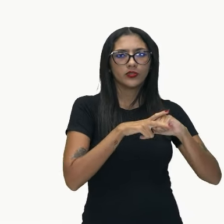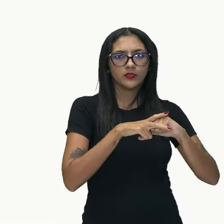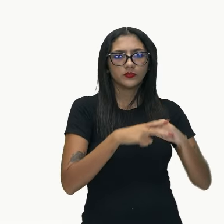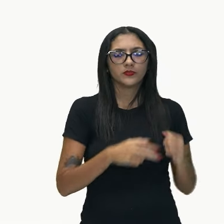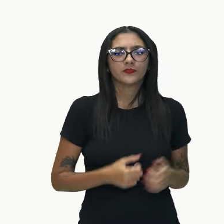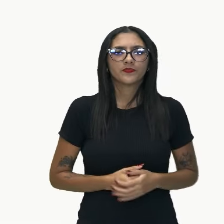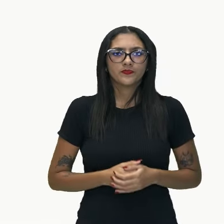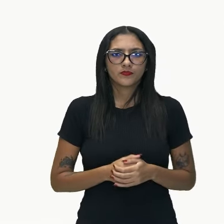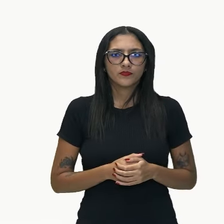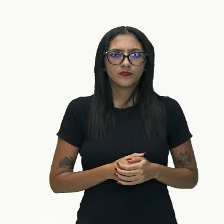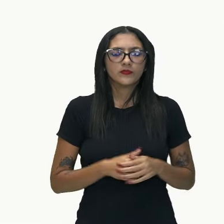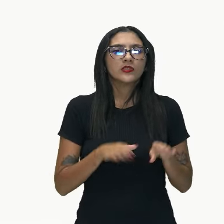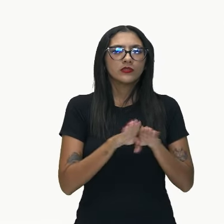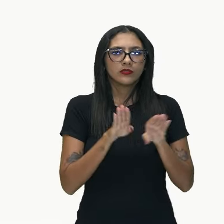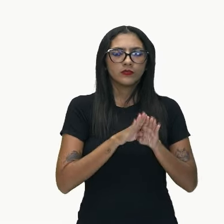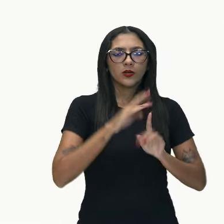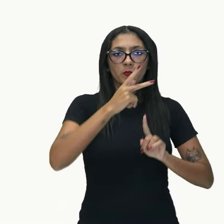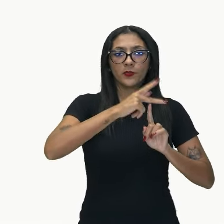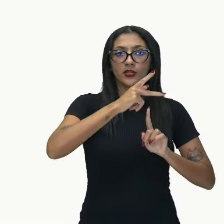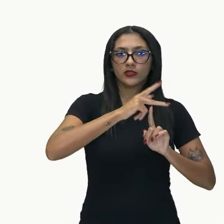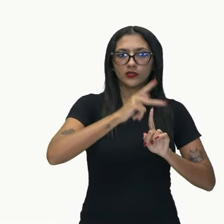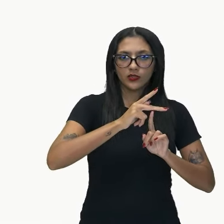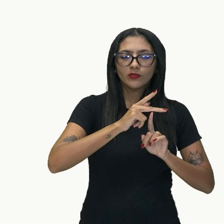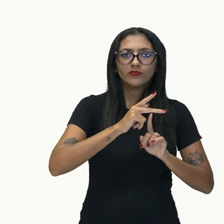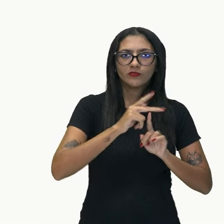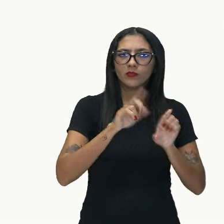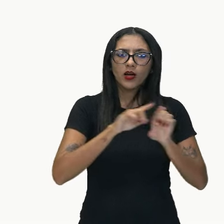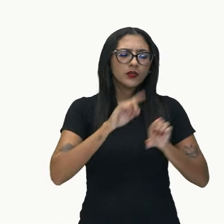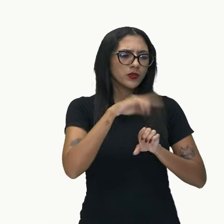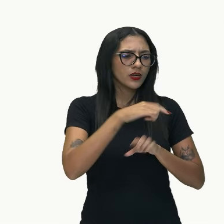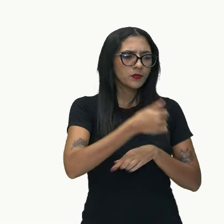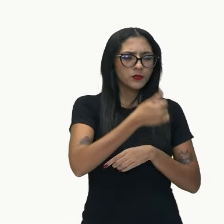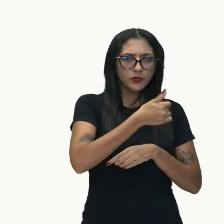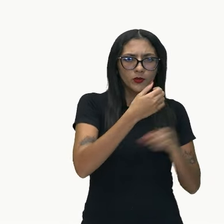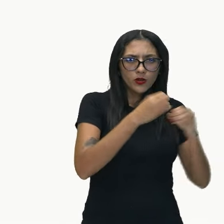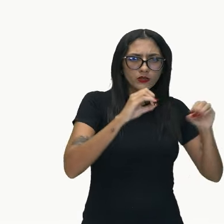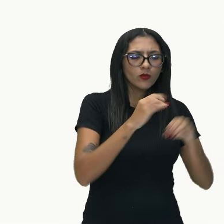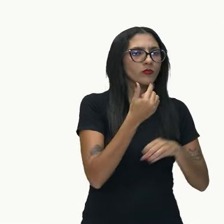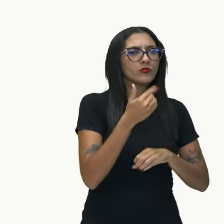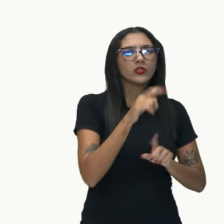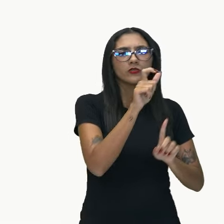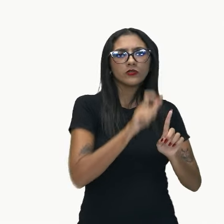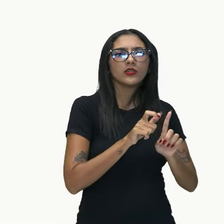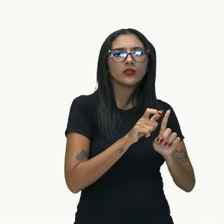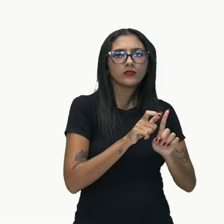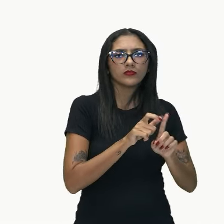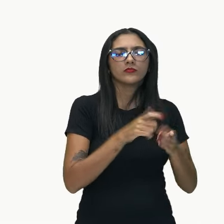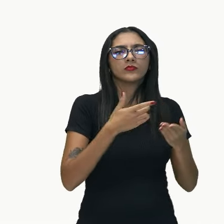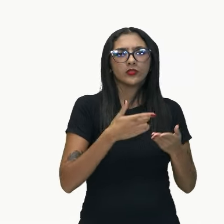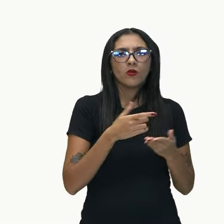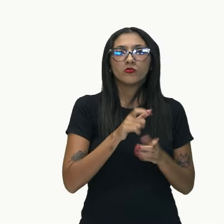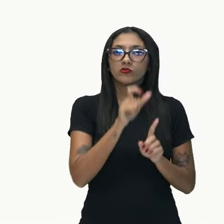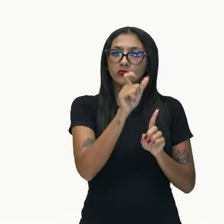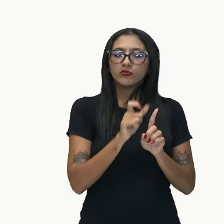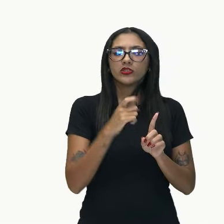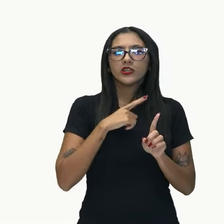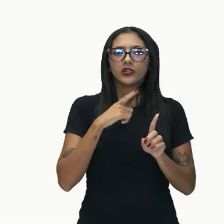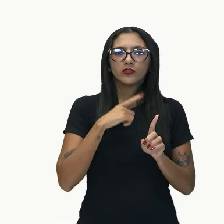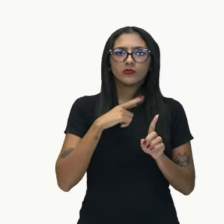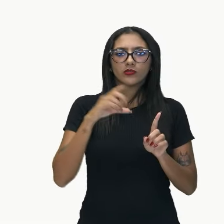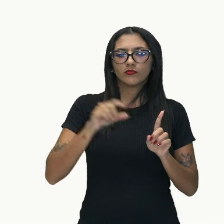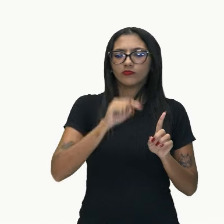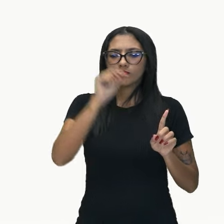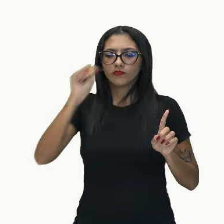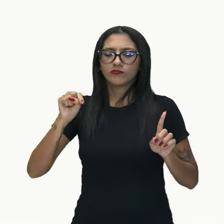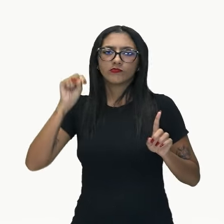predicado nominal e não tenho sujeito na minha oração principal. Então, nesse caso, a minha oração subordinada é que é o sujeito